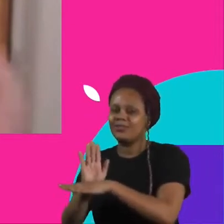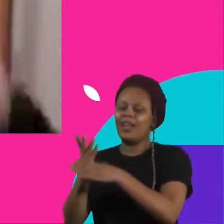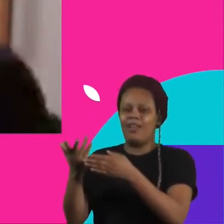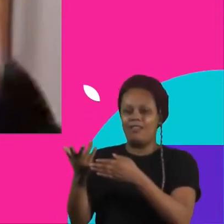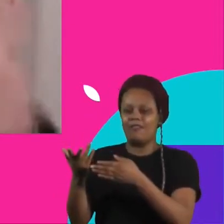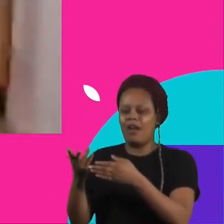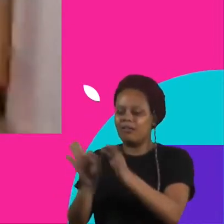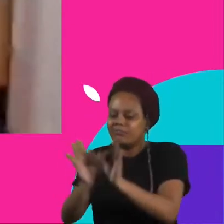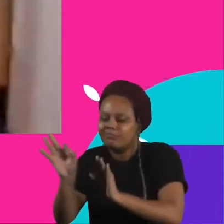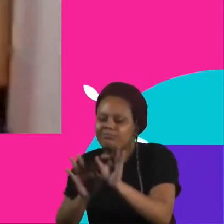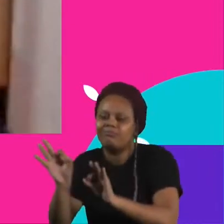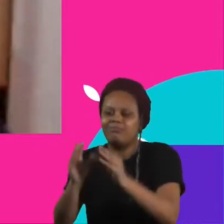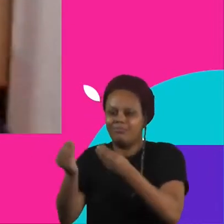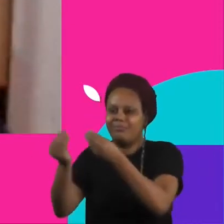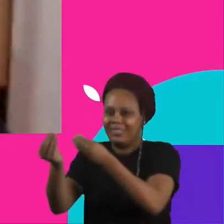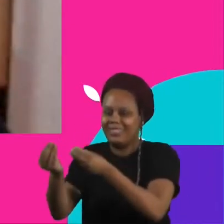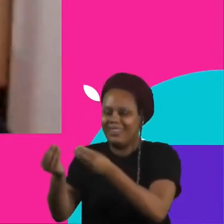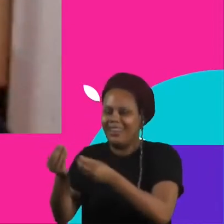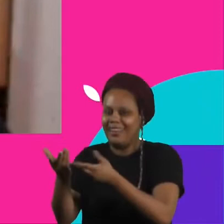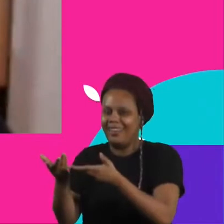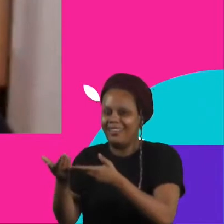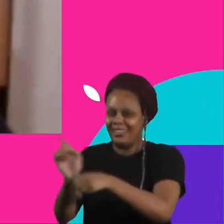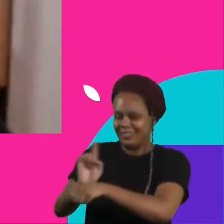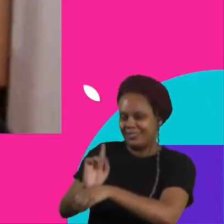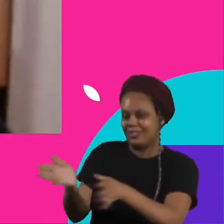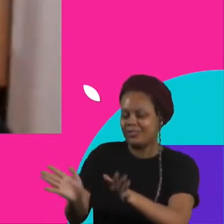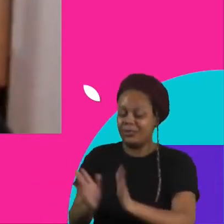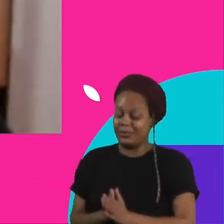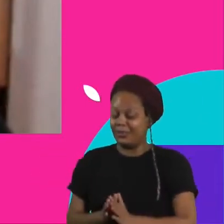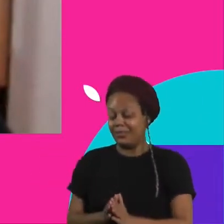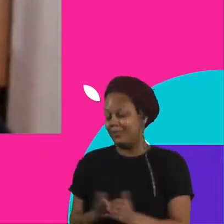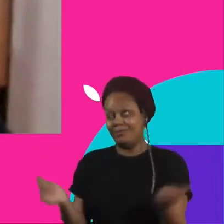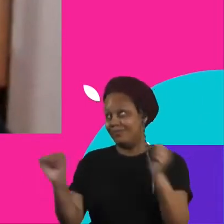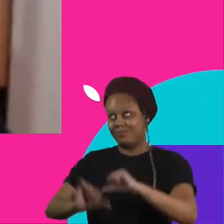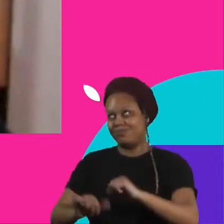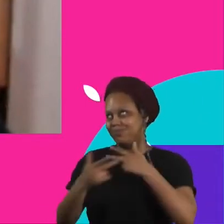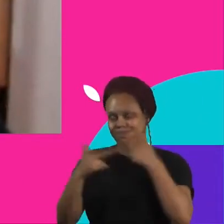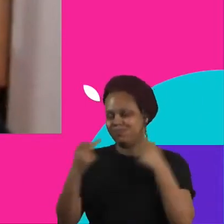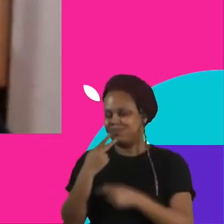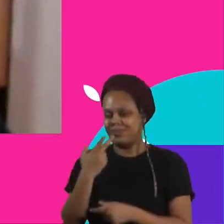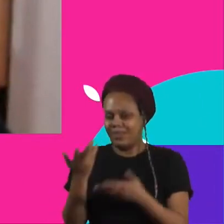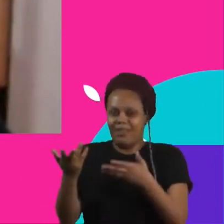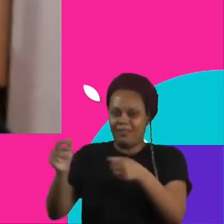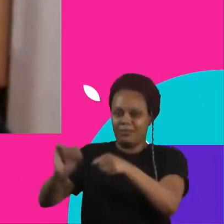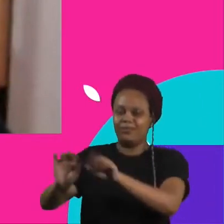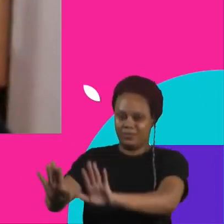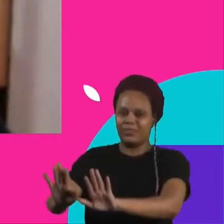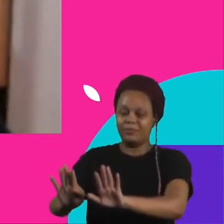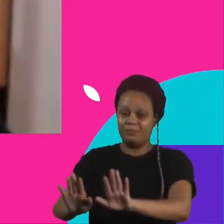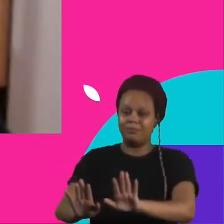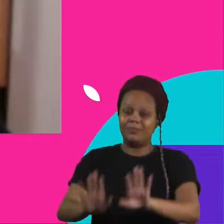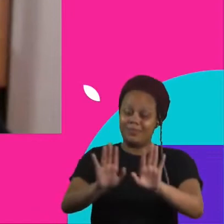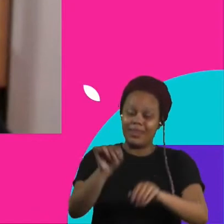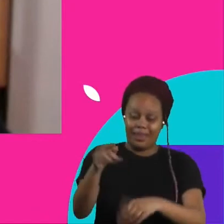atrasado, pelo amor de Deus. Eu... essa foi uma das piores coisas que fizeram. E é... é... claro que ela era a favor